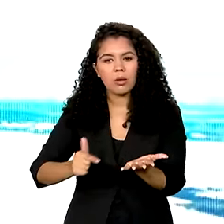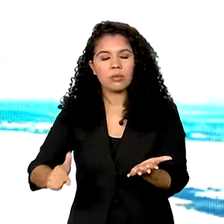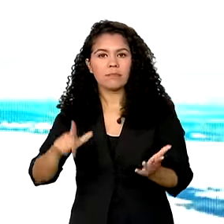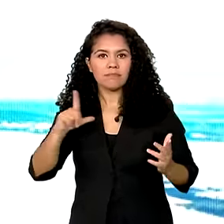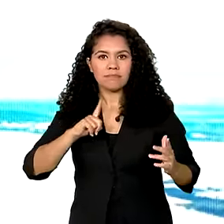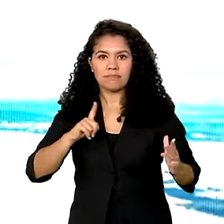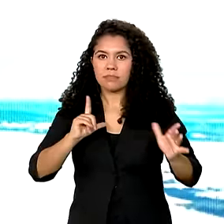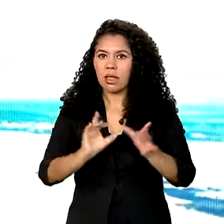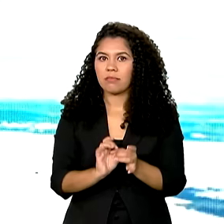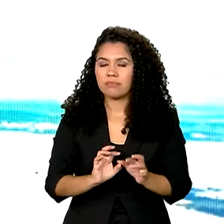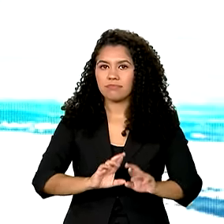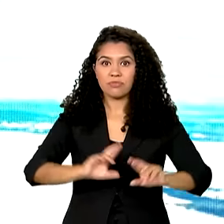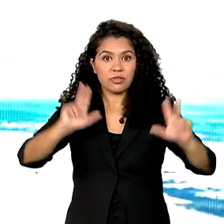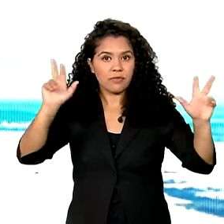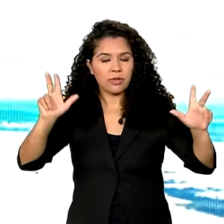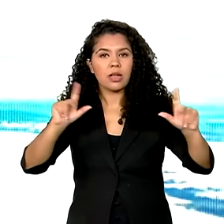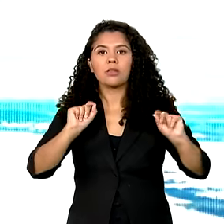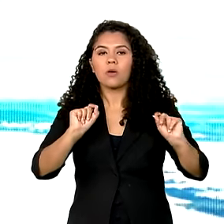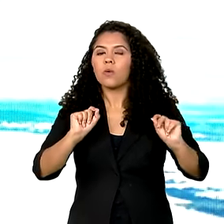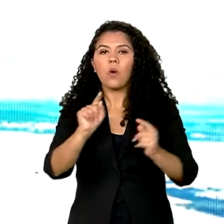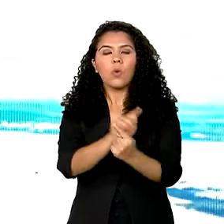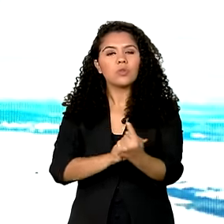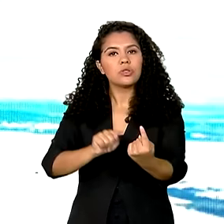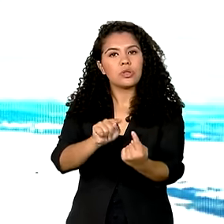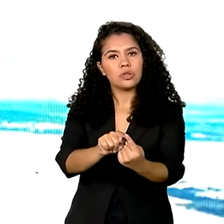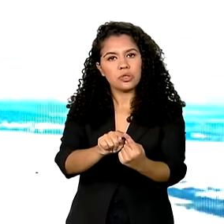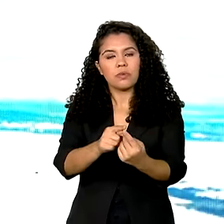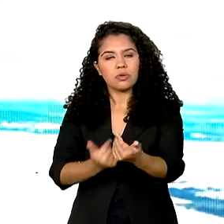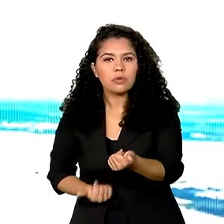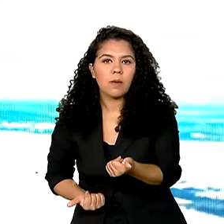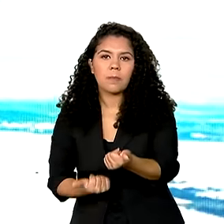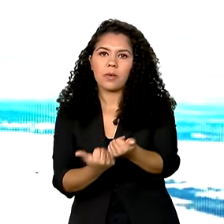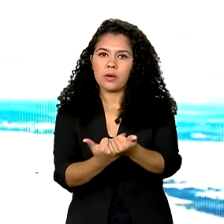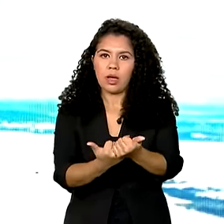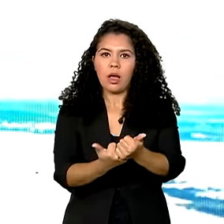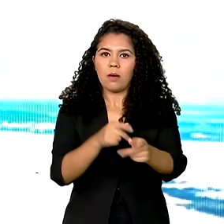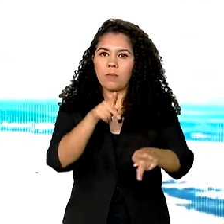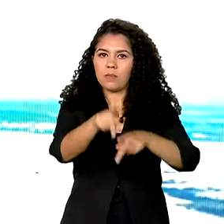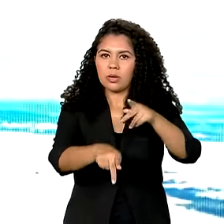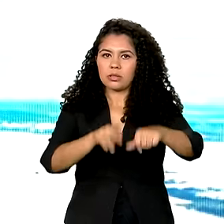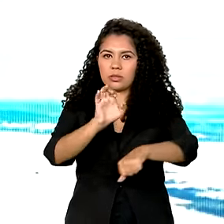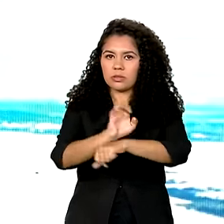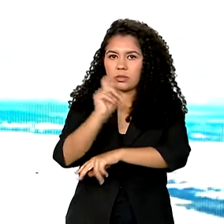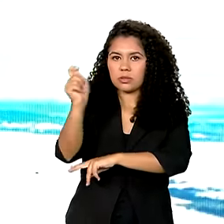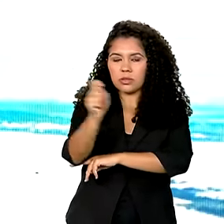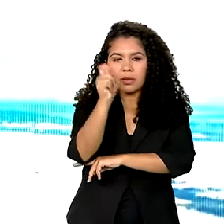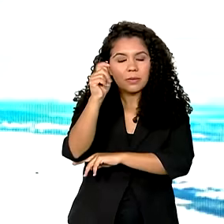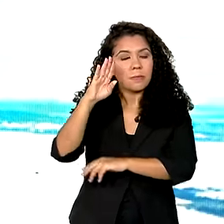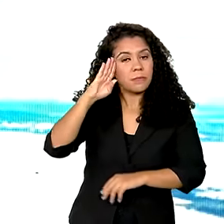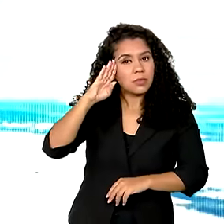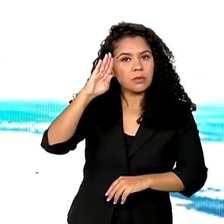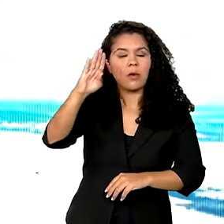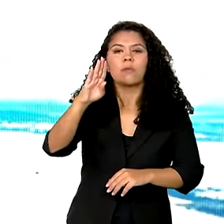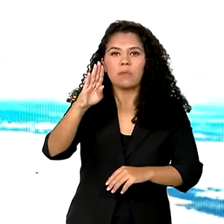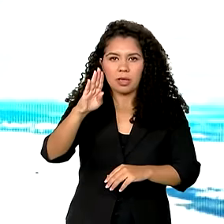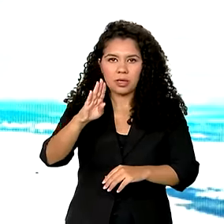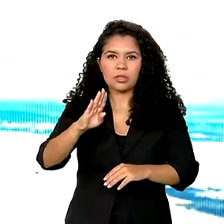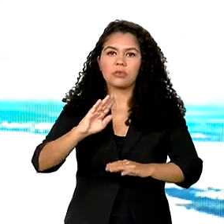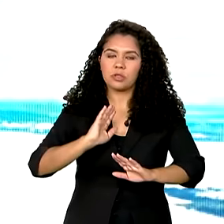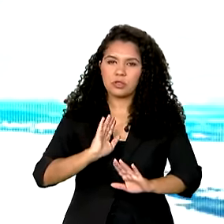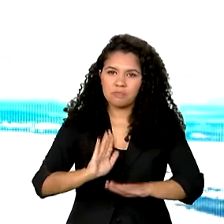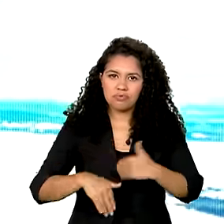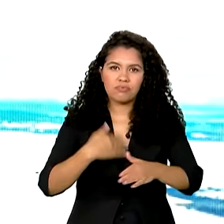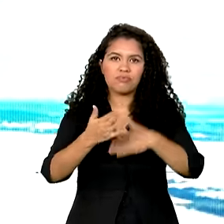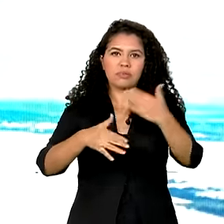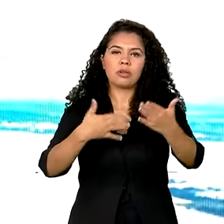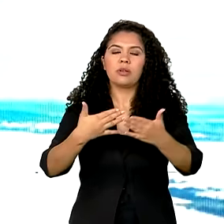no sentido de atender aos irmãos do Rio Grande do Sul e, especialmente, de recuperar o Estado,